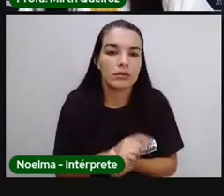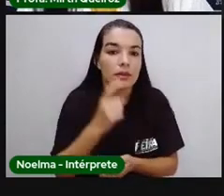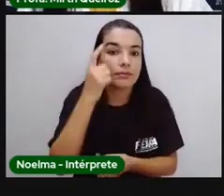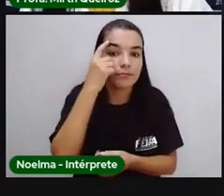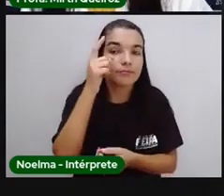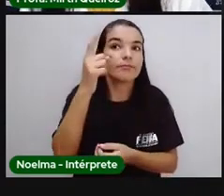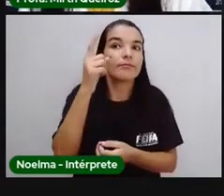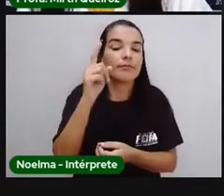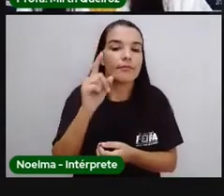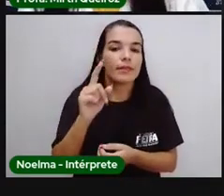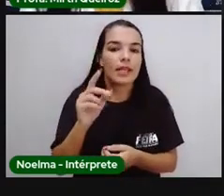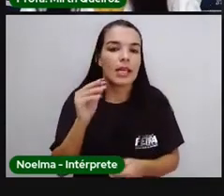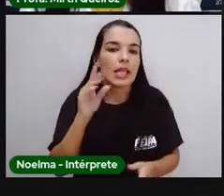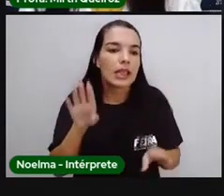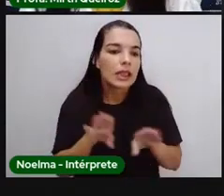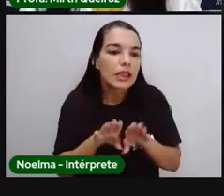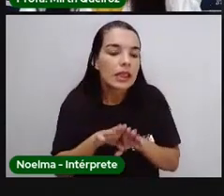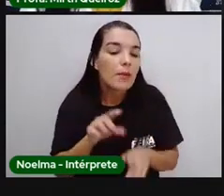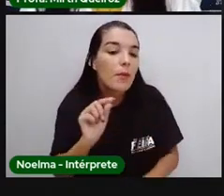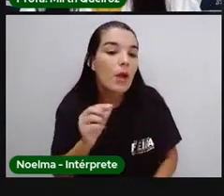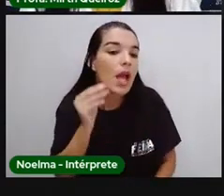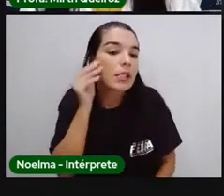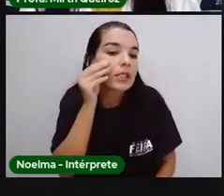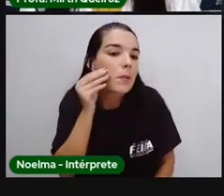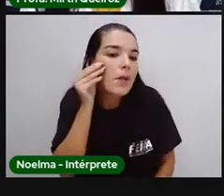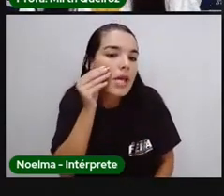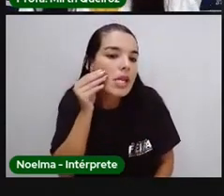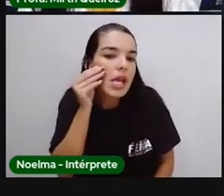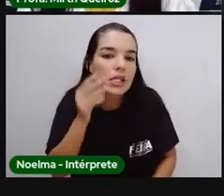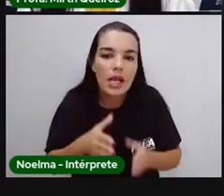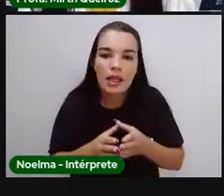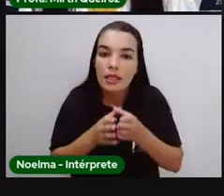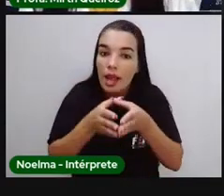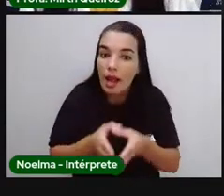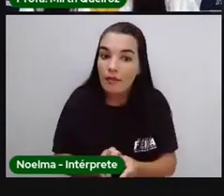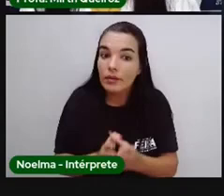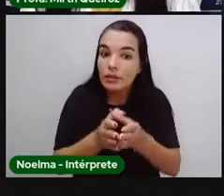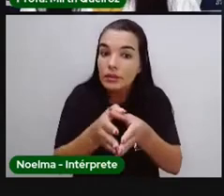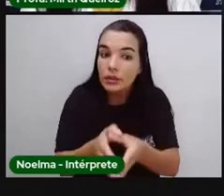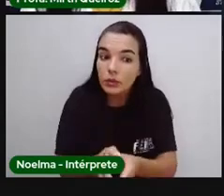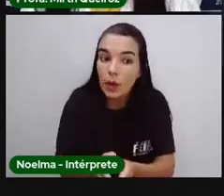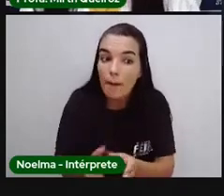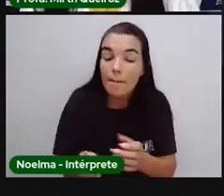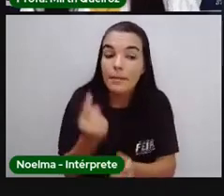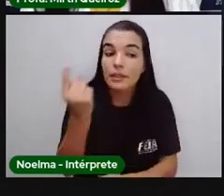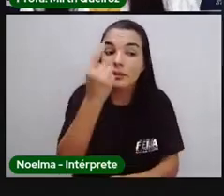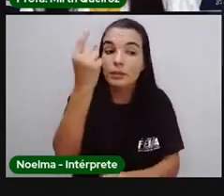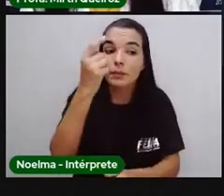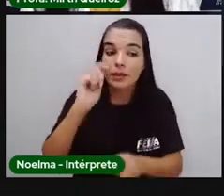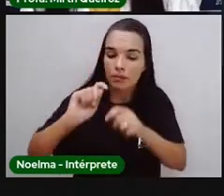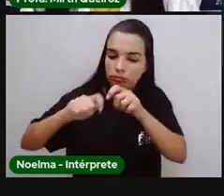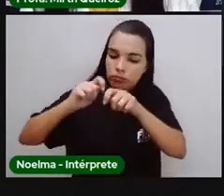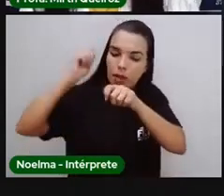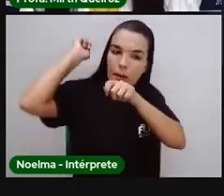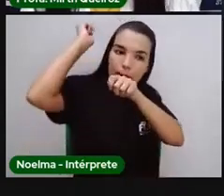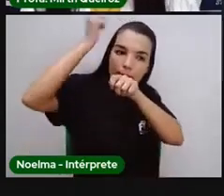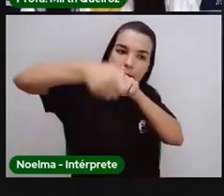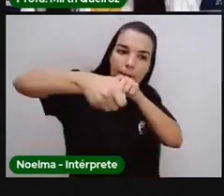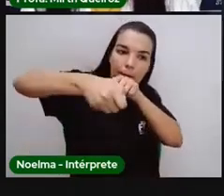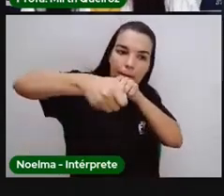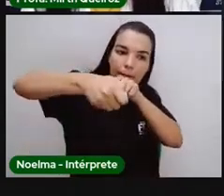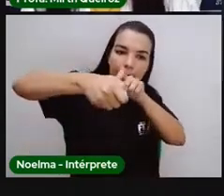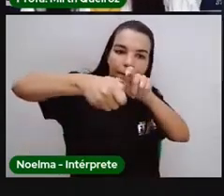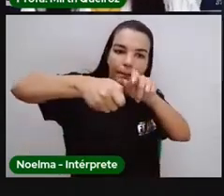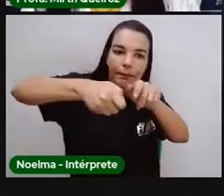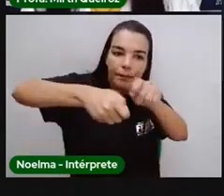Primeiro, a grande experiência em navegações, principalmente na pesca de bacalhau, né? Que eles já